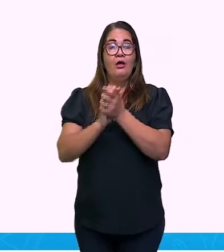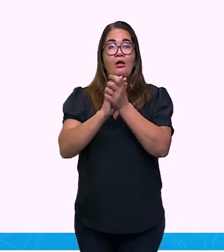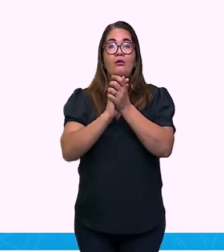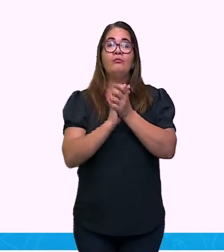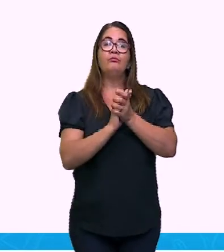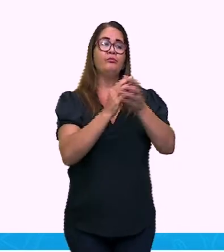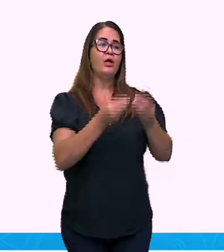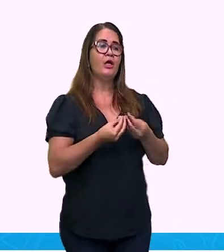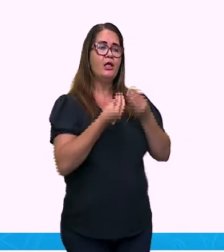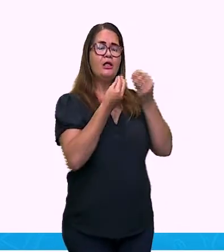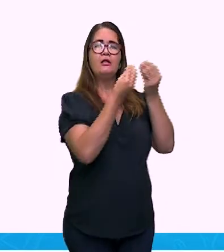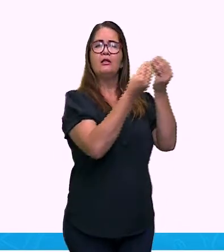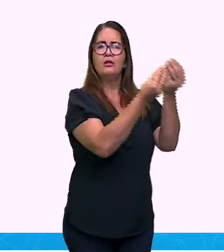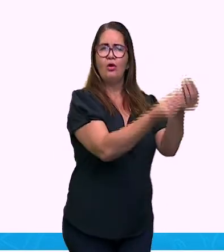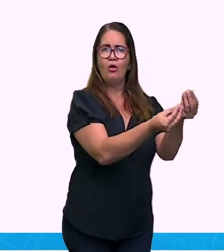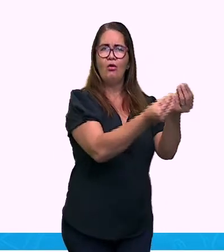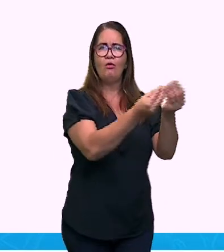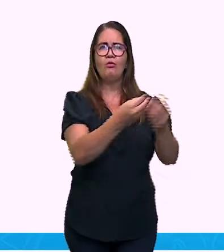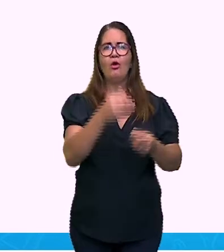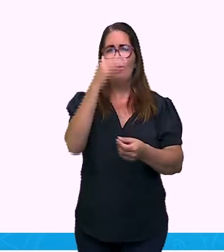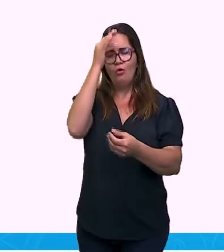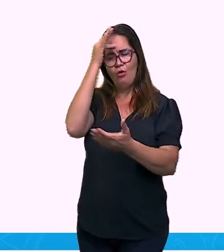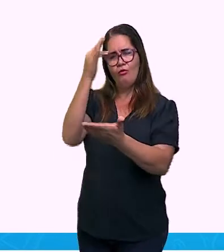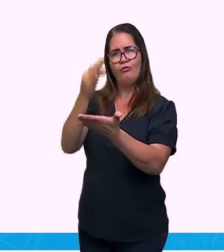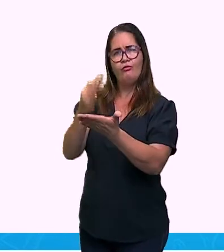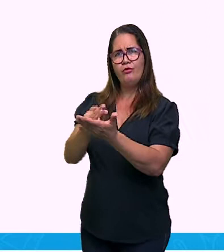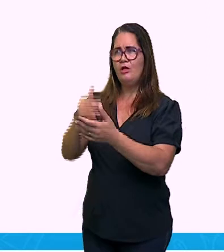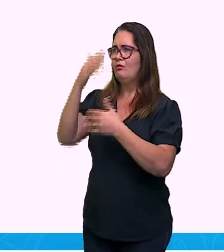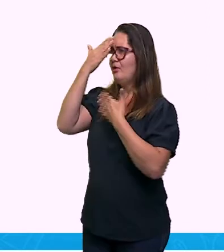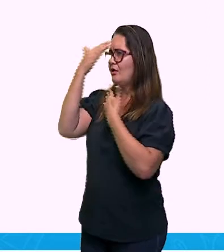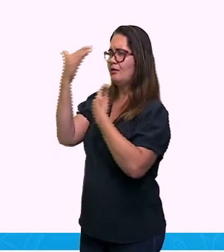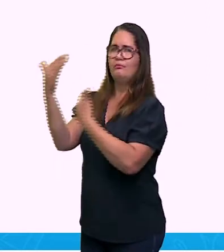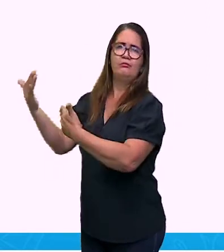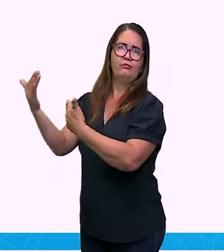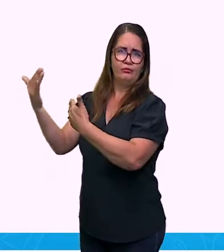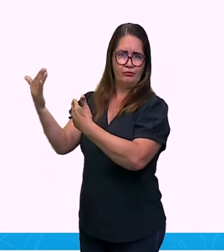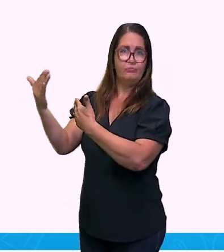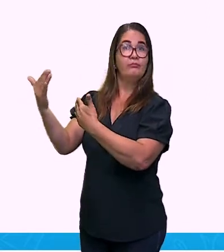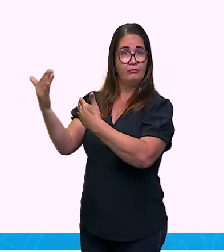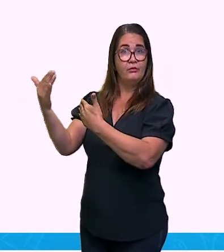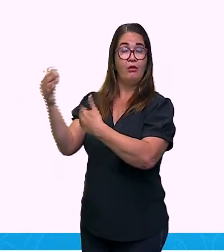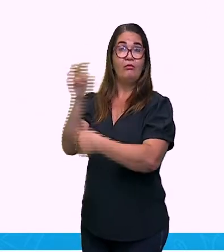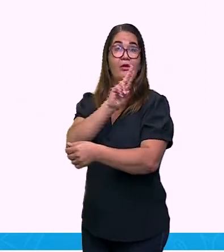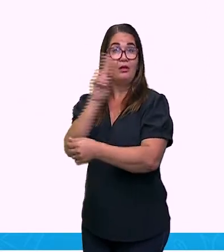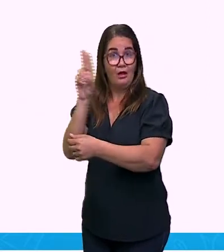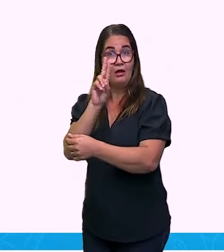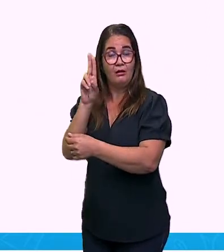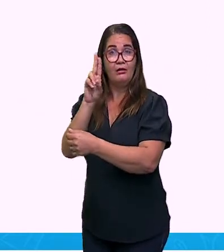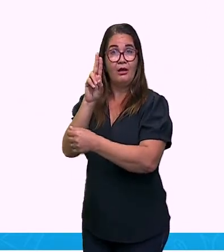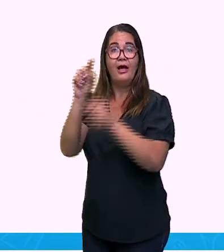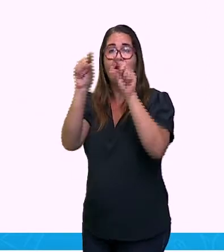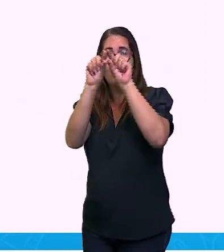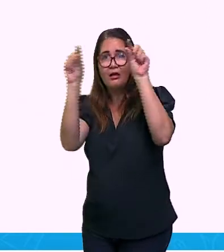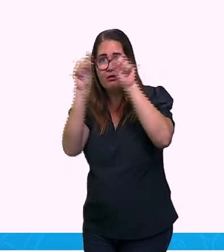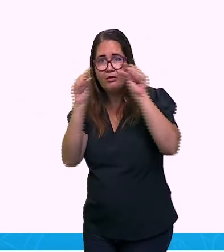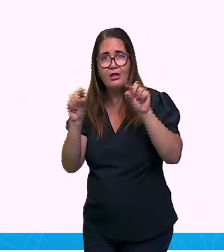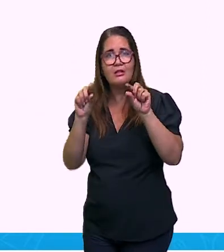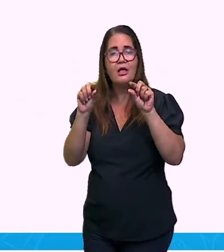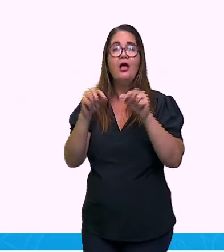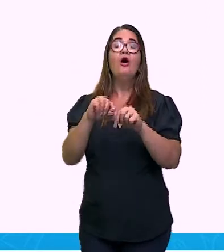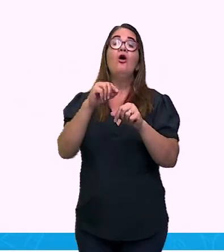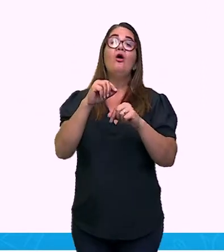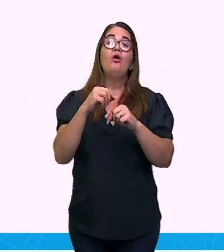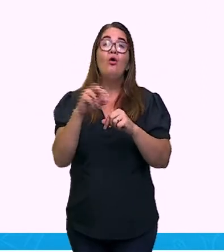Entrego, confio, aceito e agradeço. Nós percebemos que temos o uso da vírgula aqui